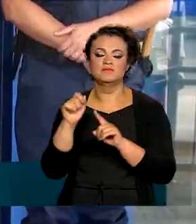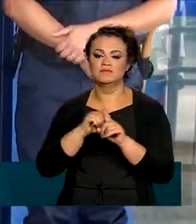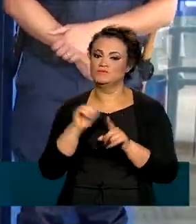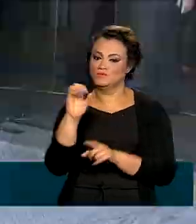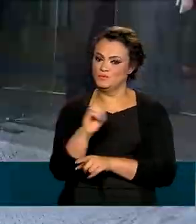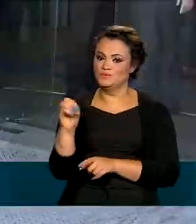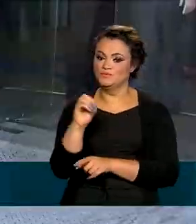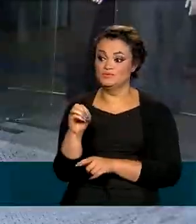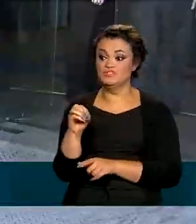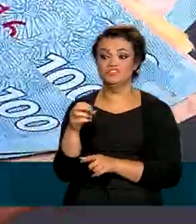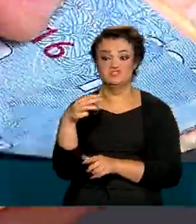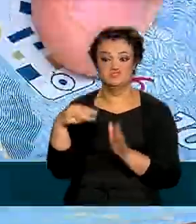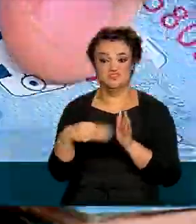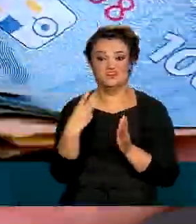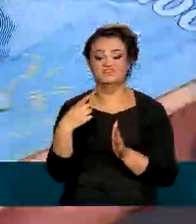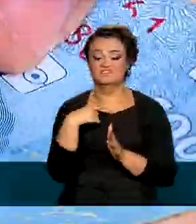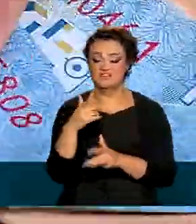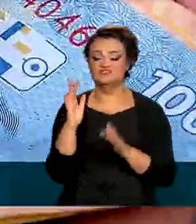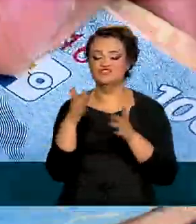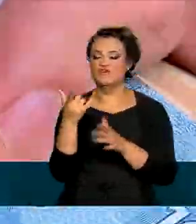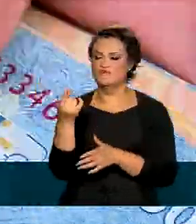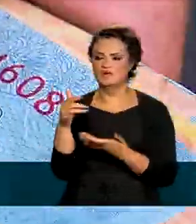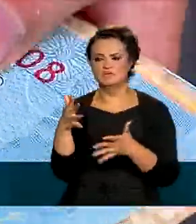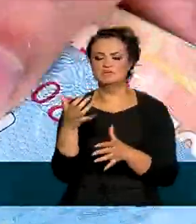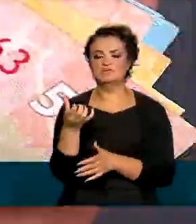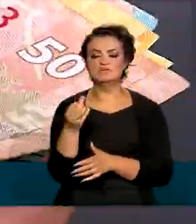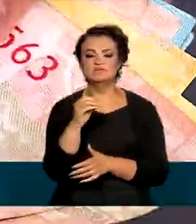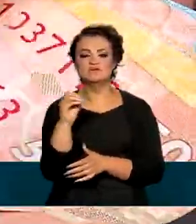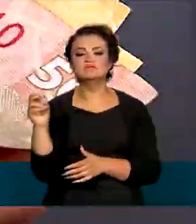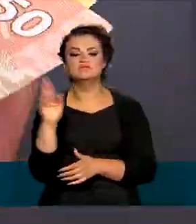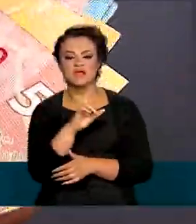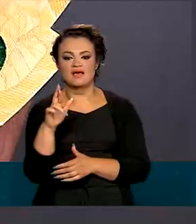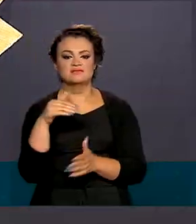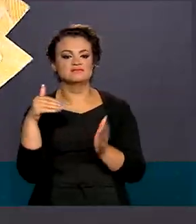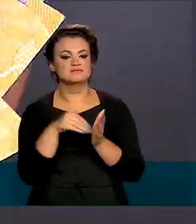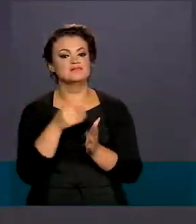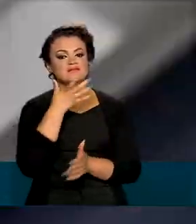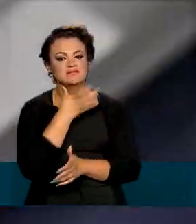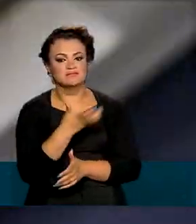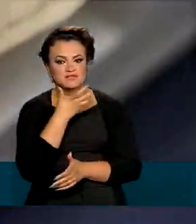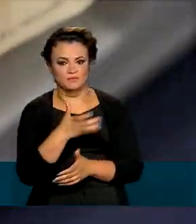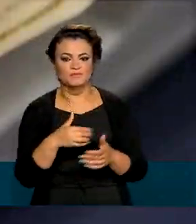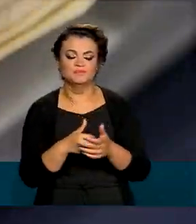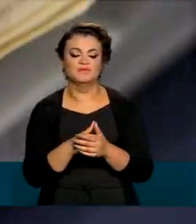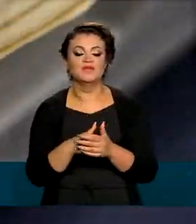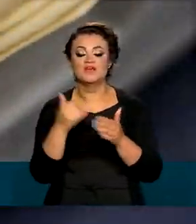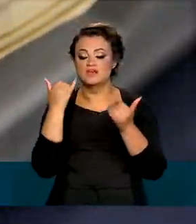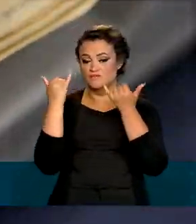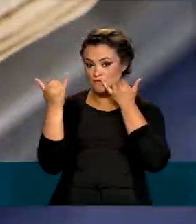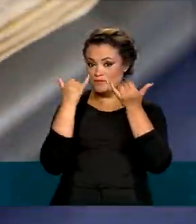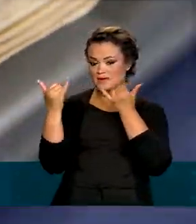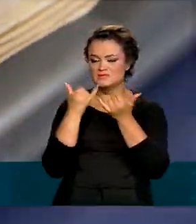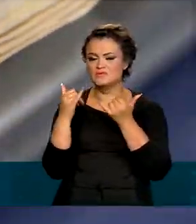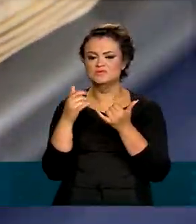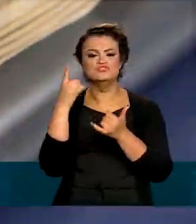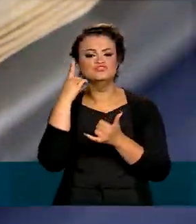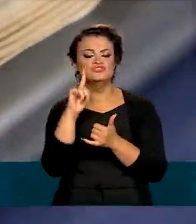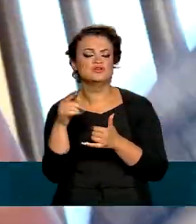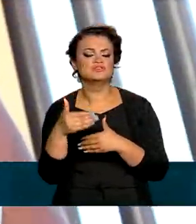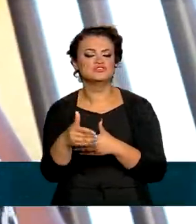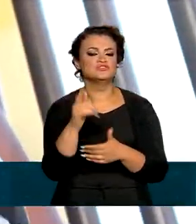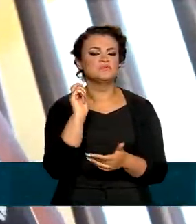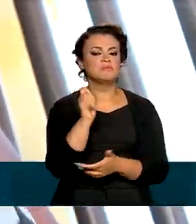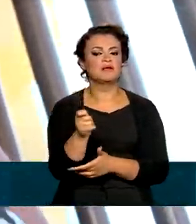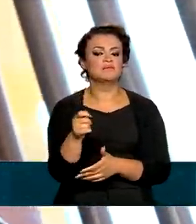É a terceira parcela com valor mínimo de R 600,00 que vai até dezembro. Informações sobre as datas de